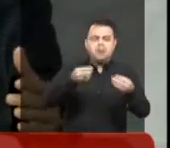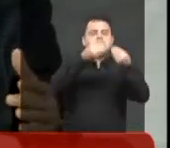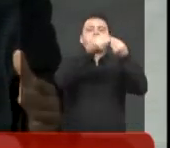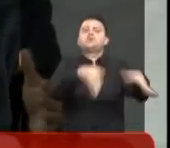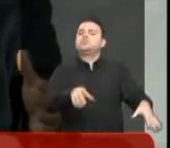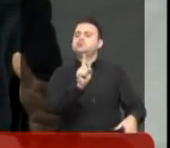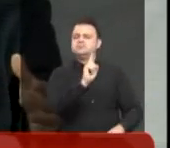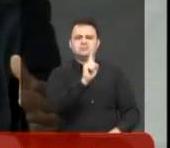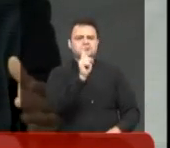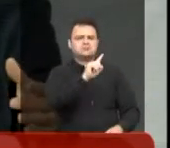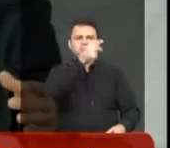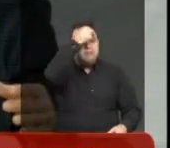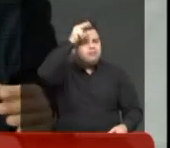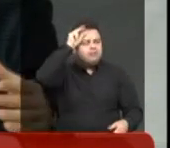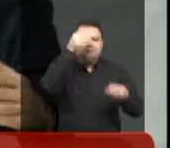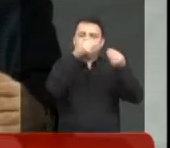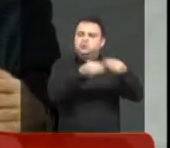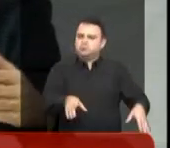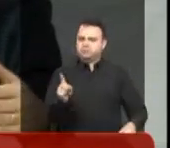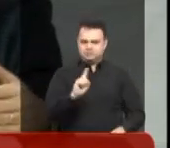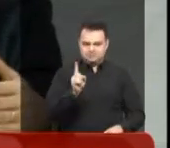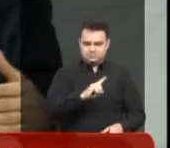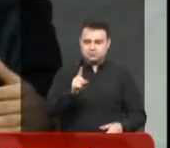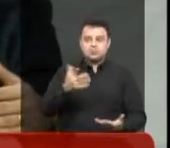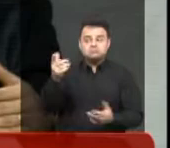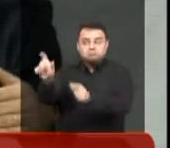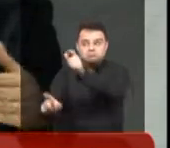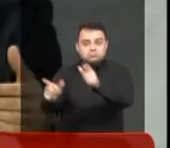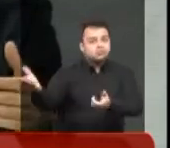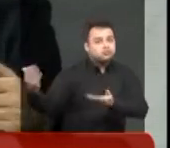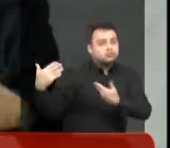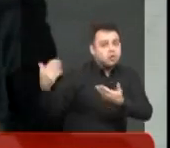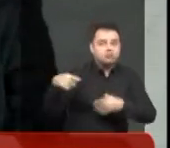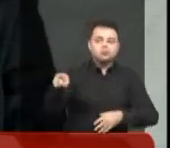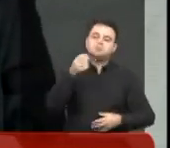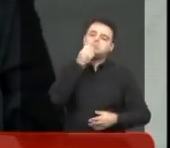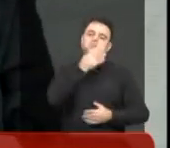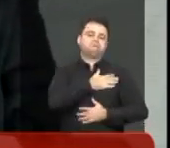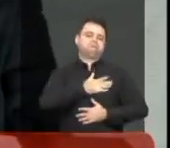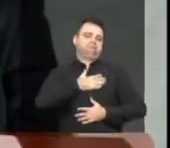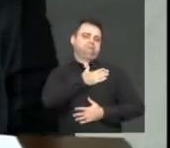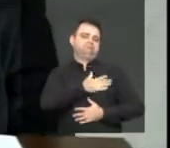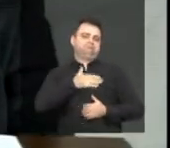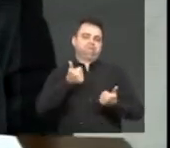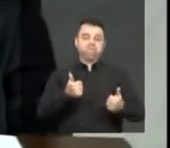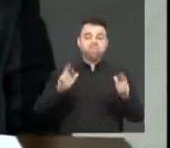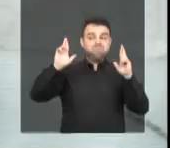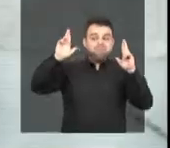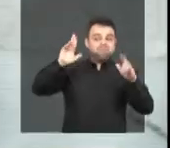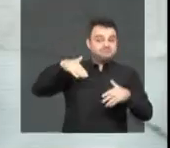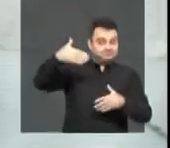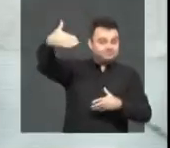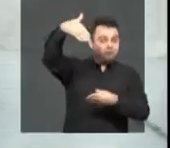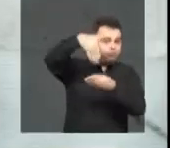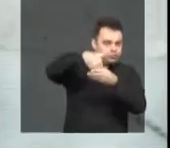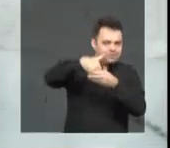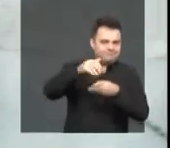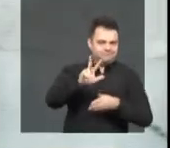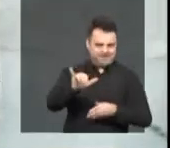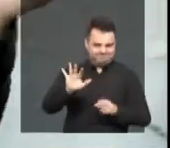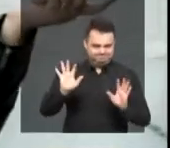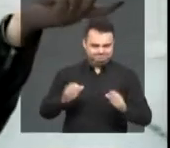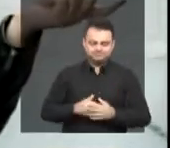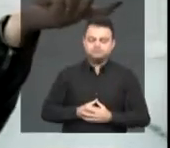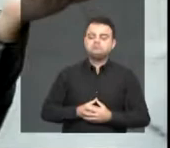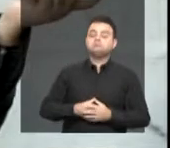mínimo nas contas do município, porém muito significativo para quem vai receber esse benefício. A gente vai aguardar a votação dessa matéria também.